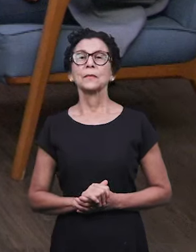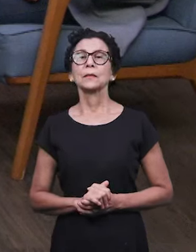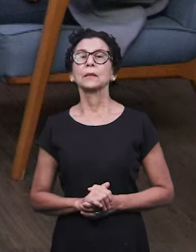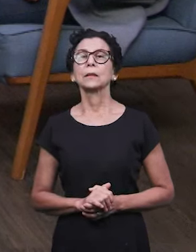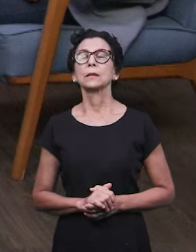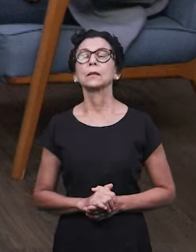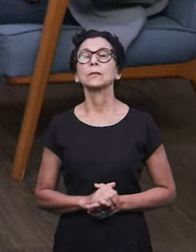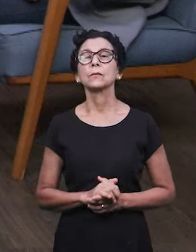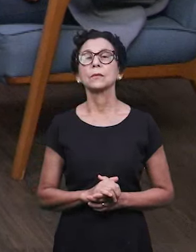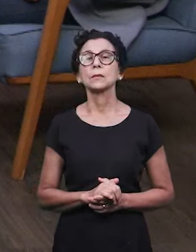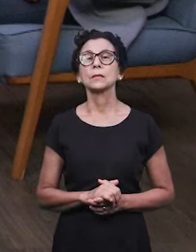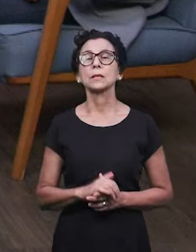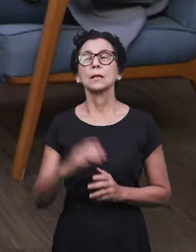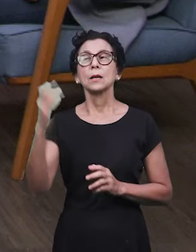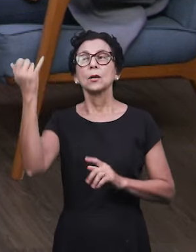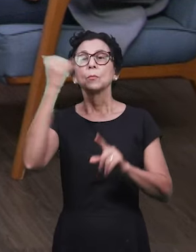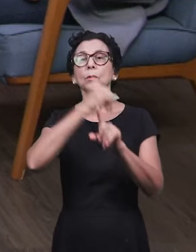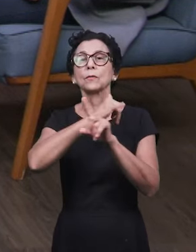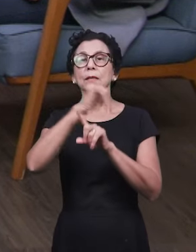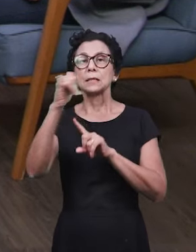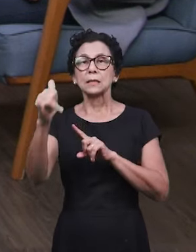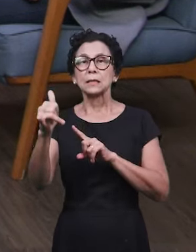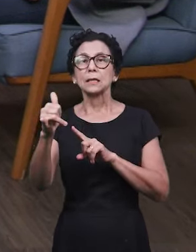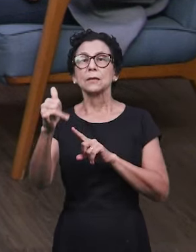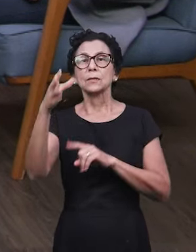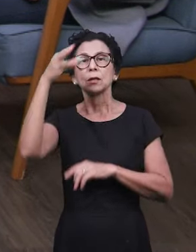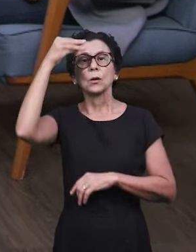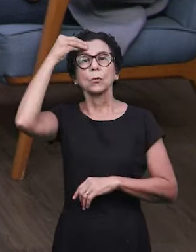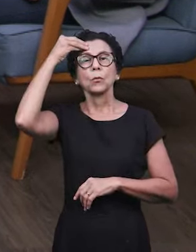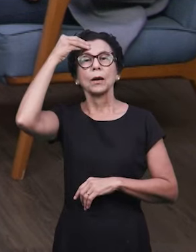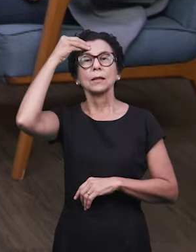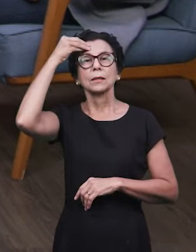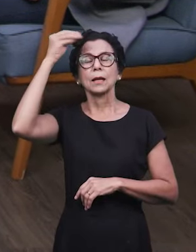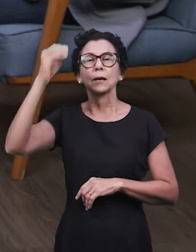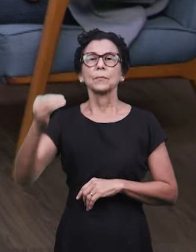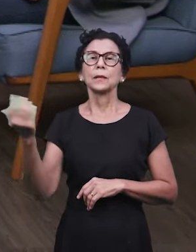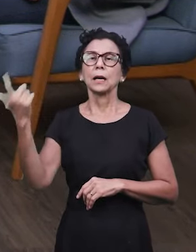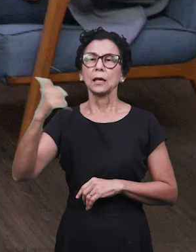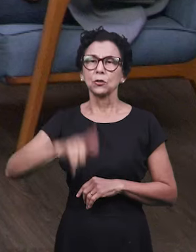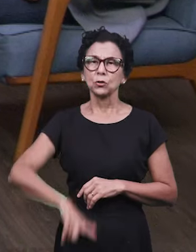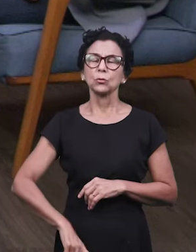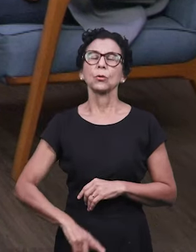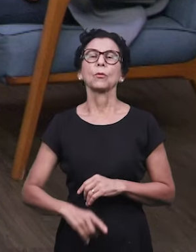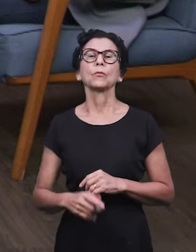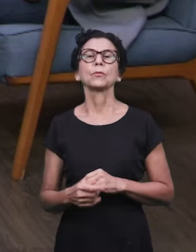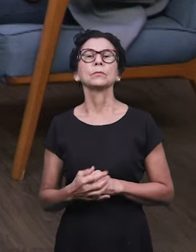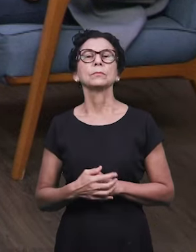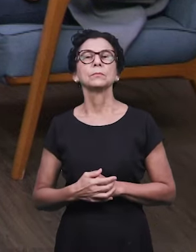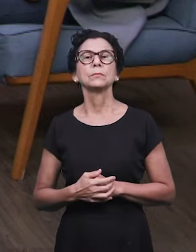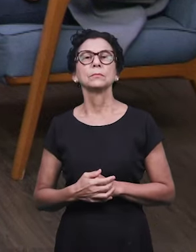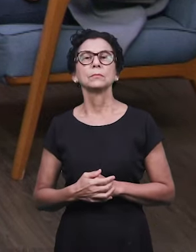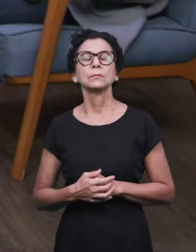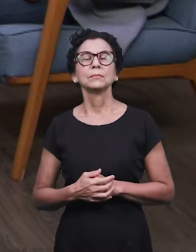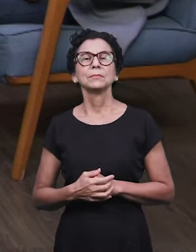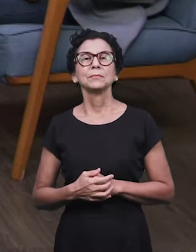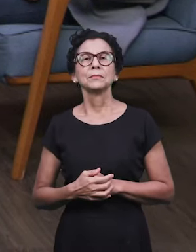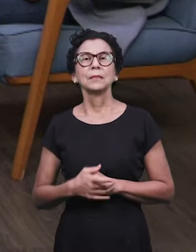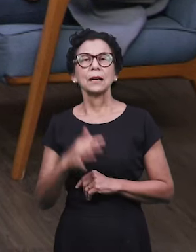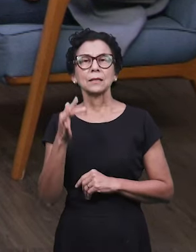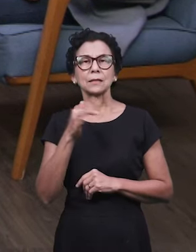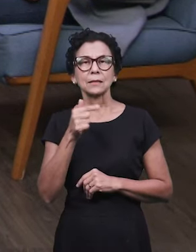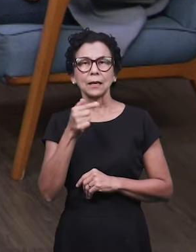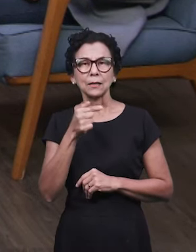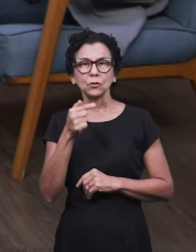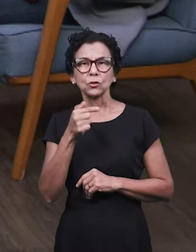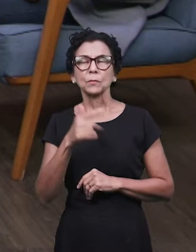palavras da profecia. Isso. E a sexta bem-aventurança enfatiza de novo a profecia. Então veja como é